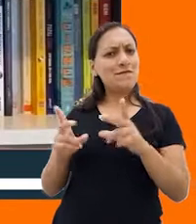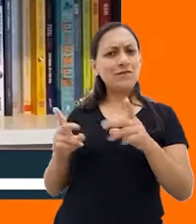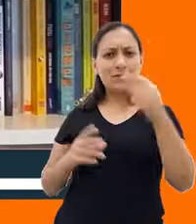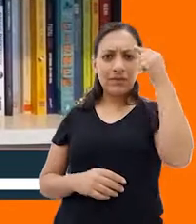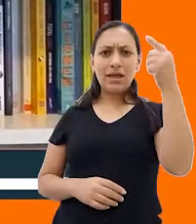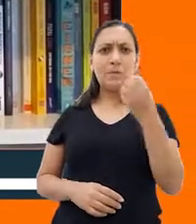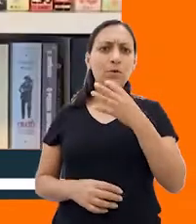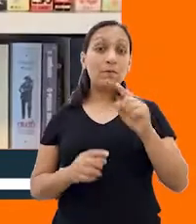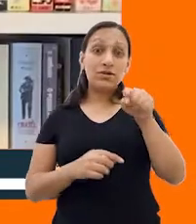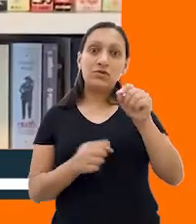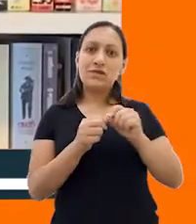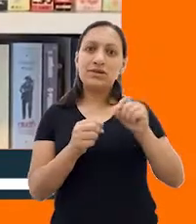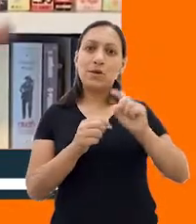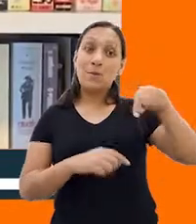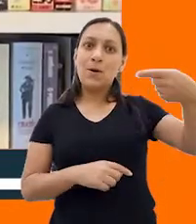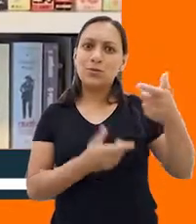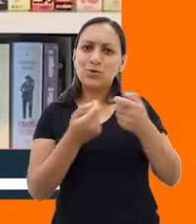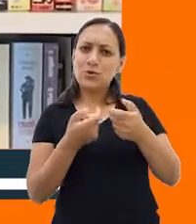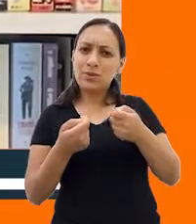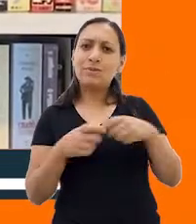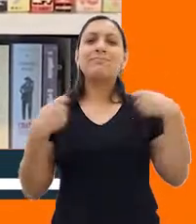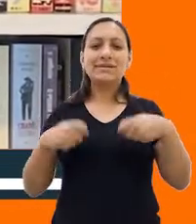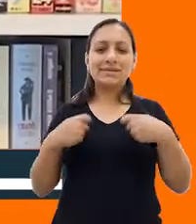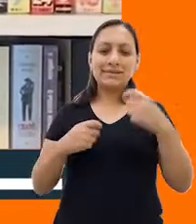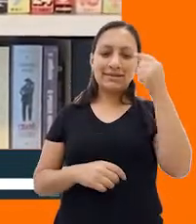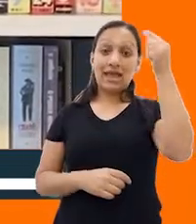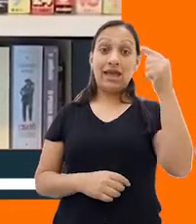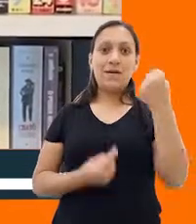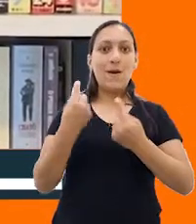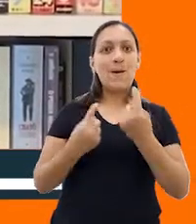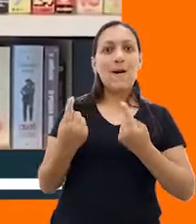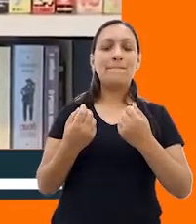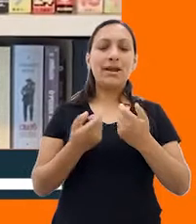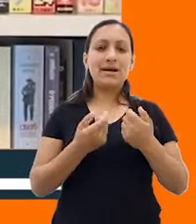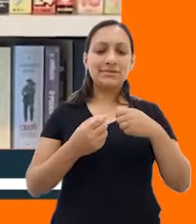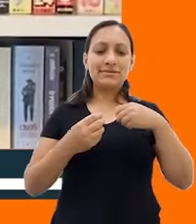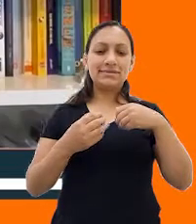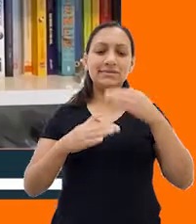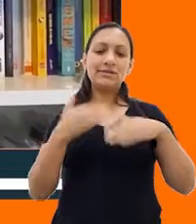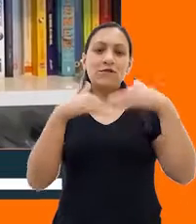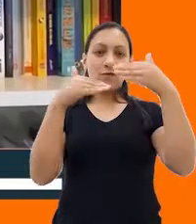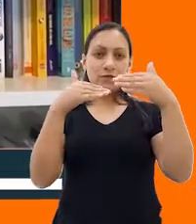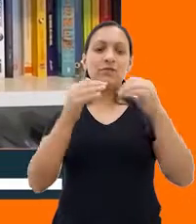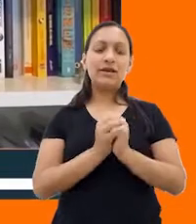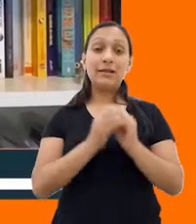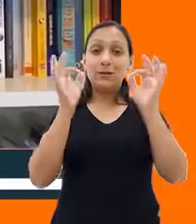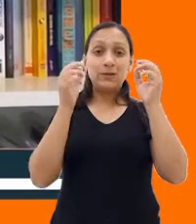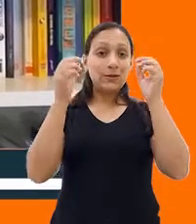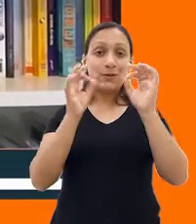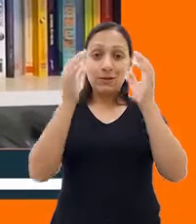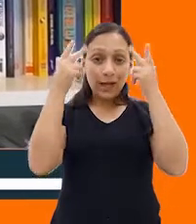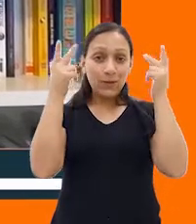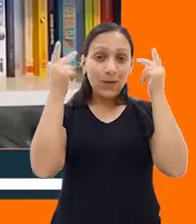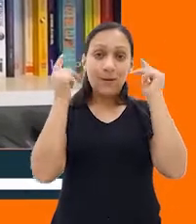para fazer o teu próximo jogo. Sempre tem alguém com a ideia e está buscando alguém para desenvolver. Isso é uma coisa mais normal, assim, que acontece, né? E eu tenho certeza que todo